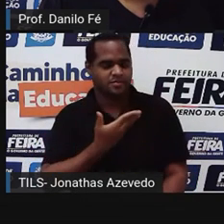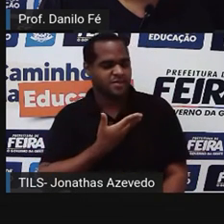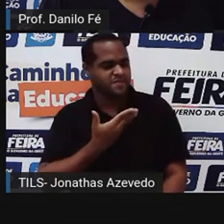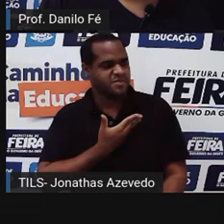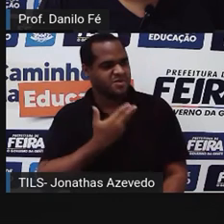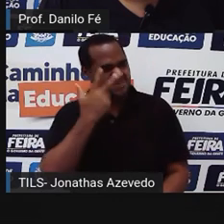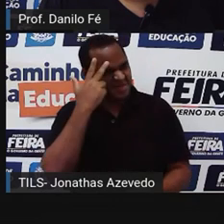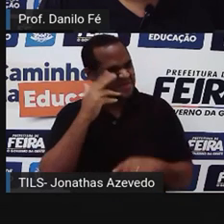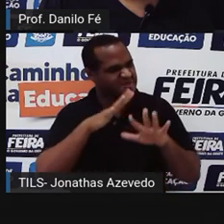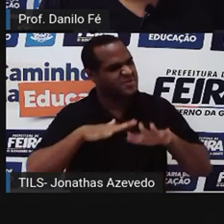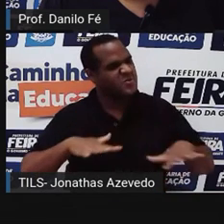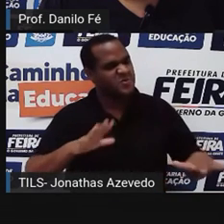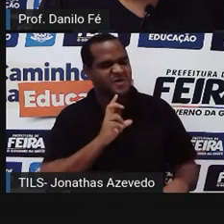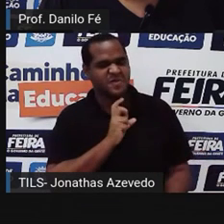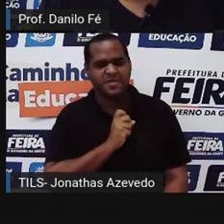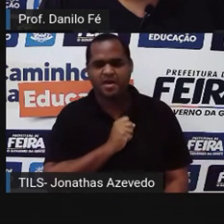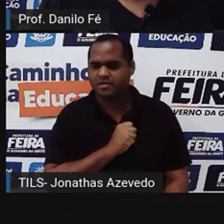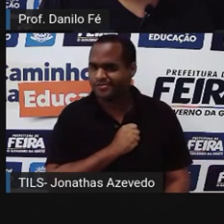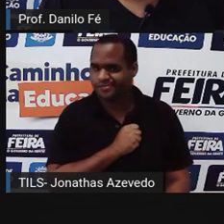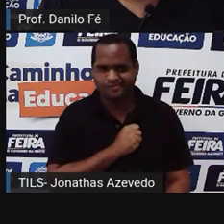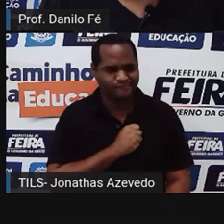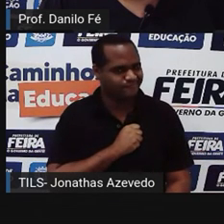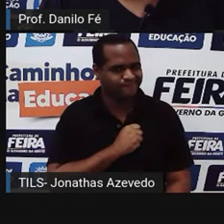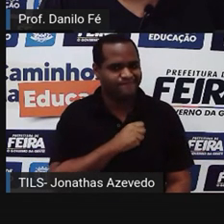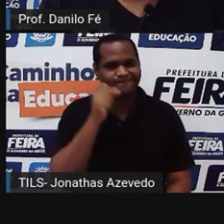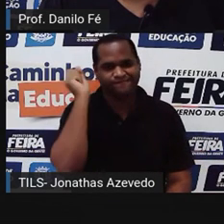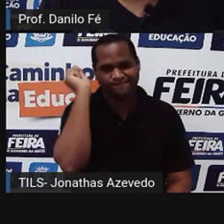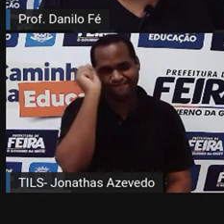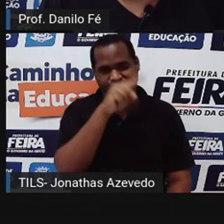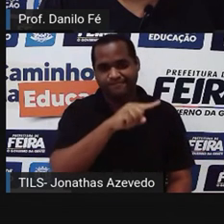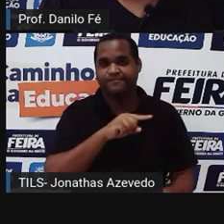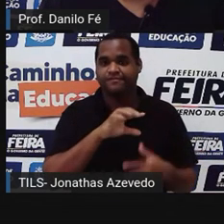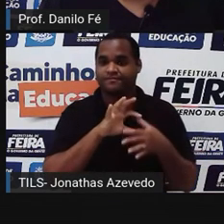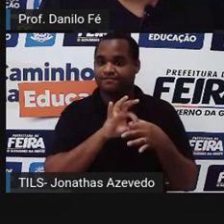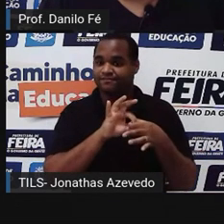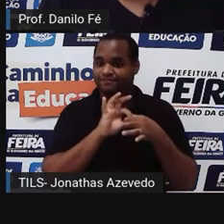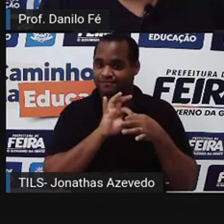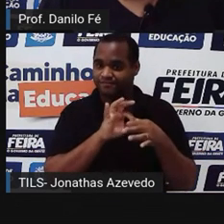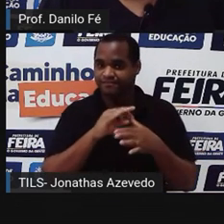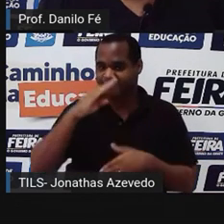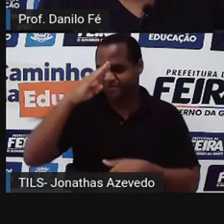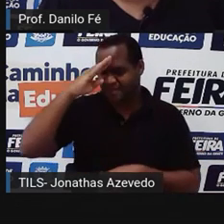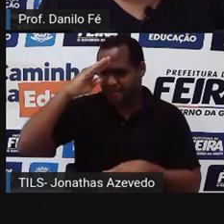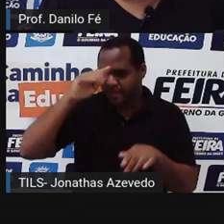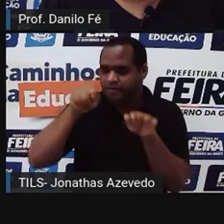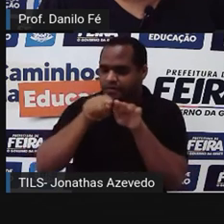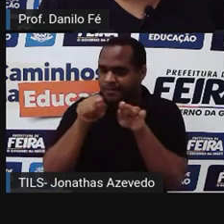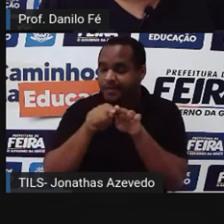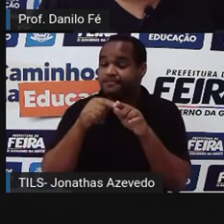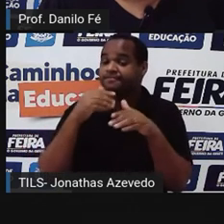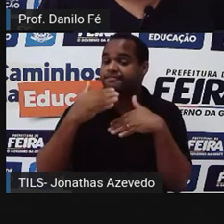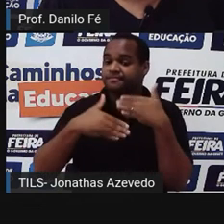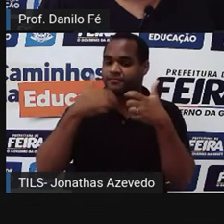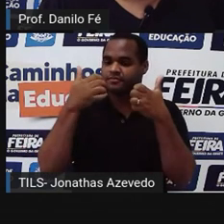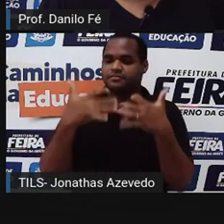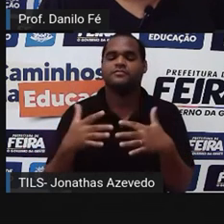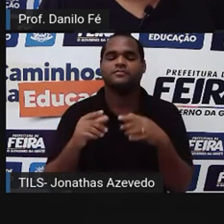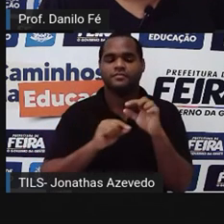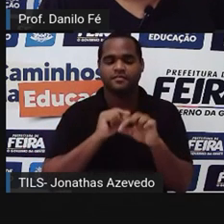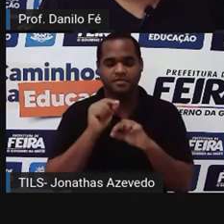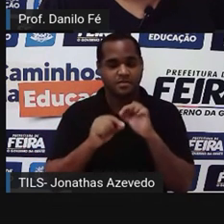povo brasileiro. Ele passa a ter também dificuldades na relação com marinha e exército, o que leva-o a